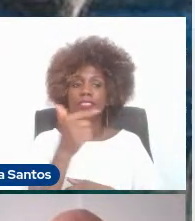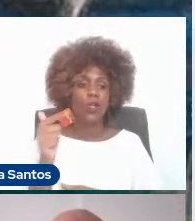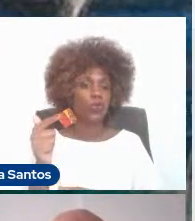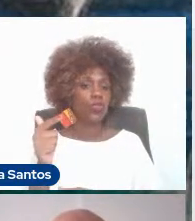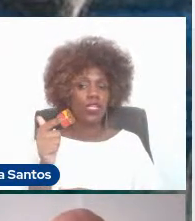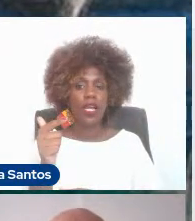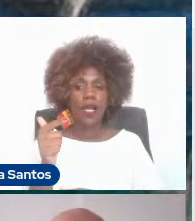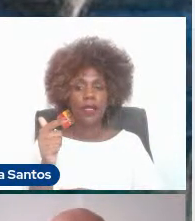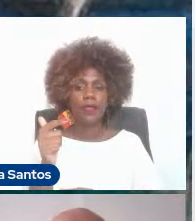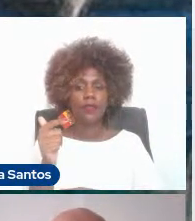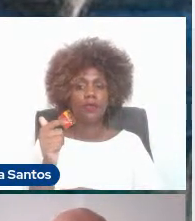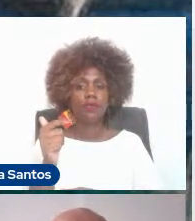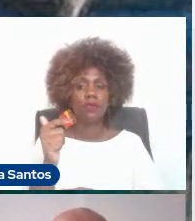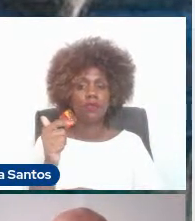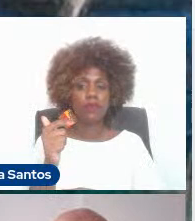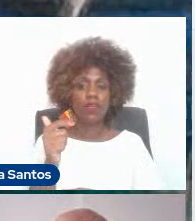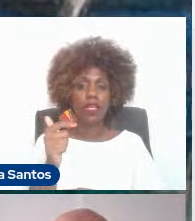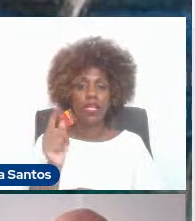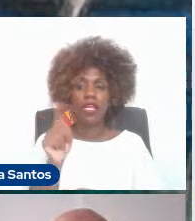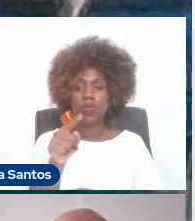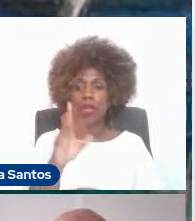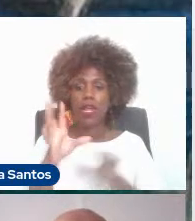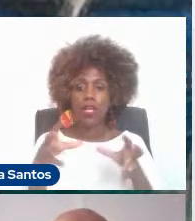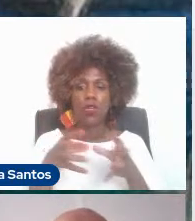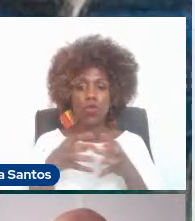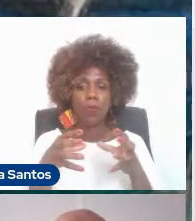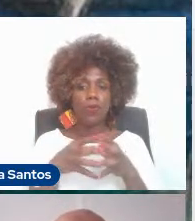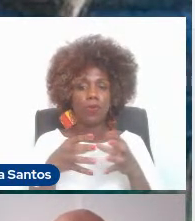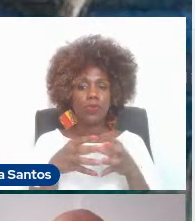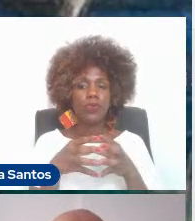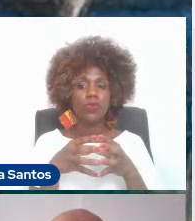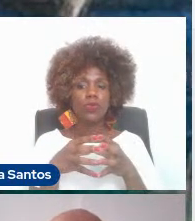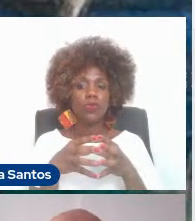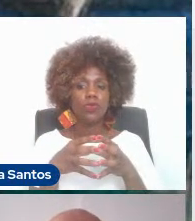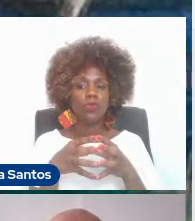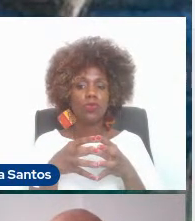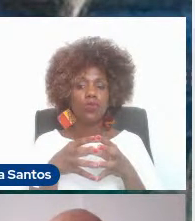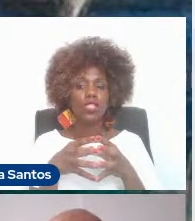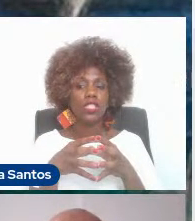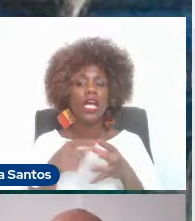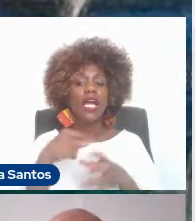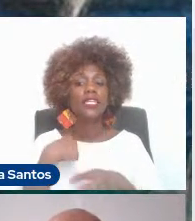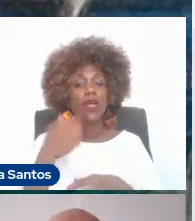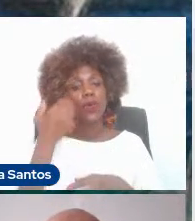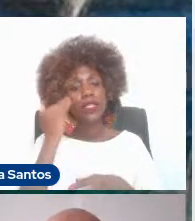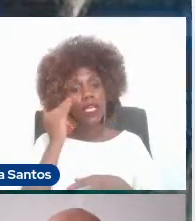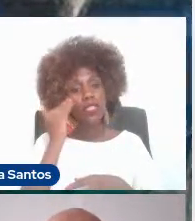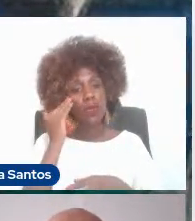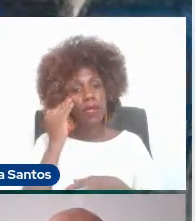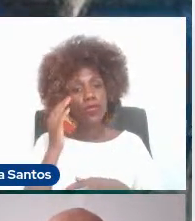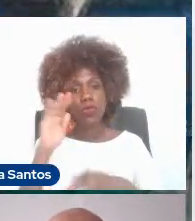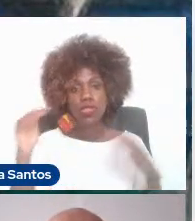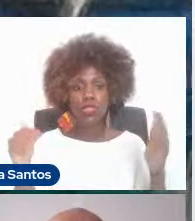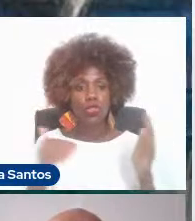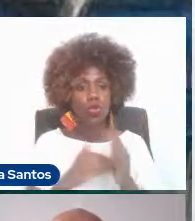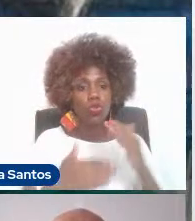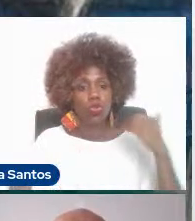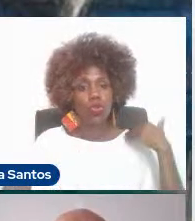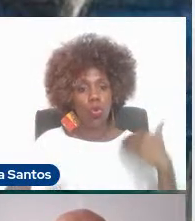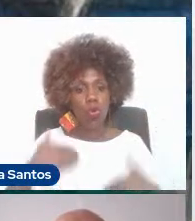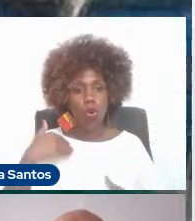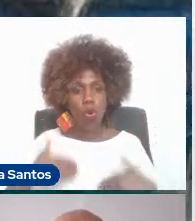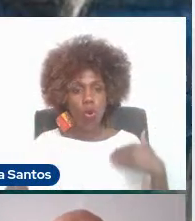nobre e digno. Então, isso leva a um entendimento de que toda a parte corporal do músico